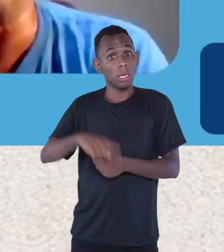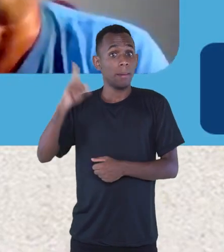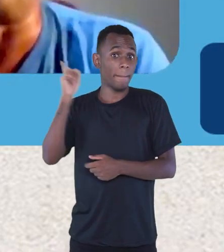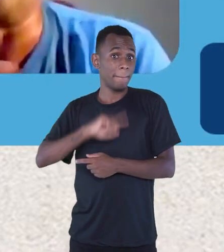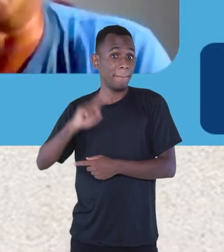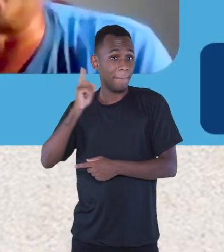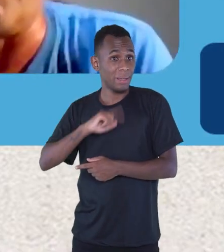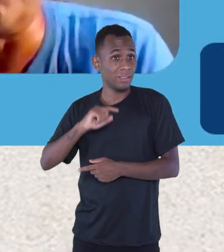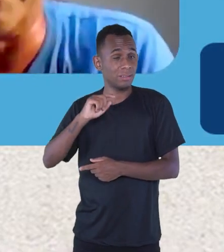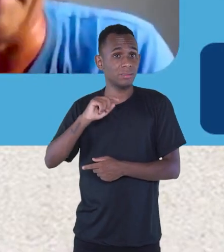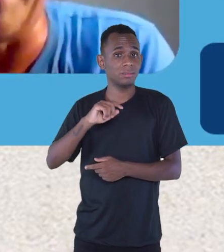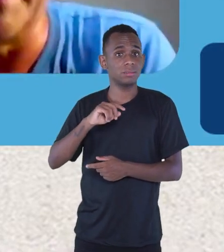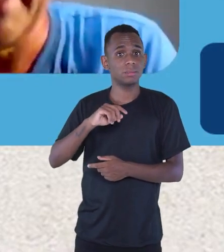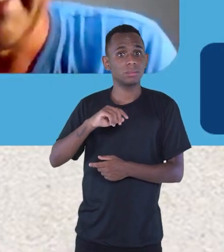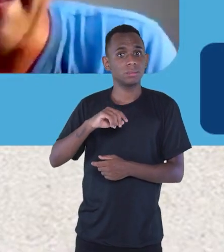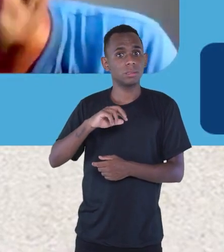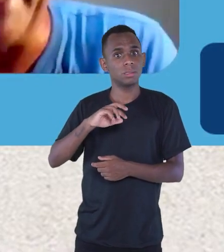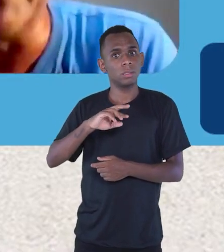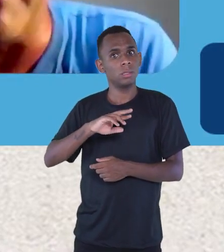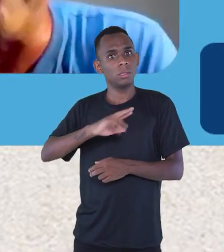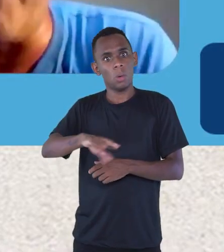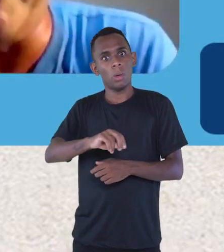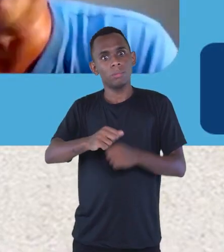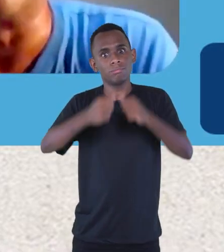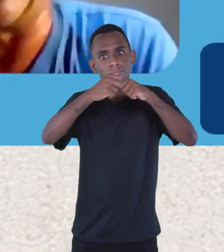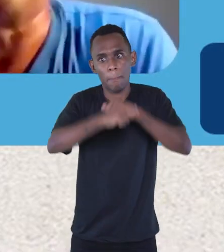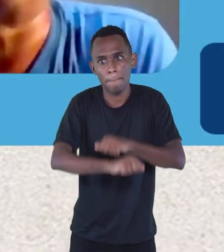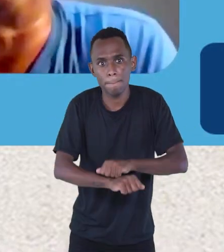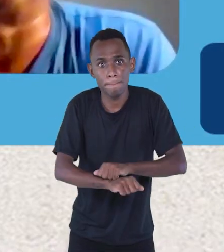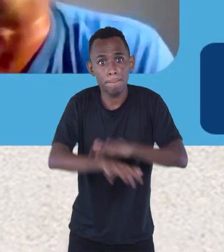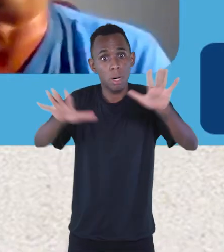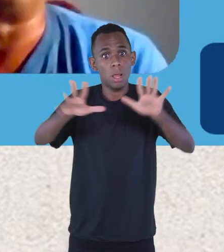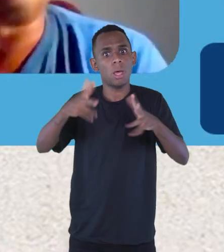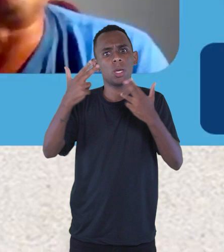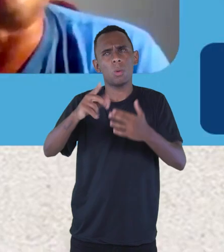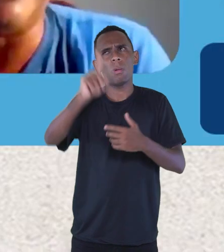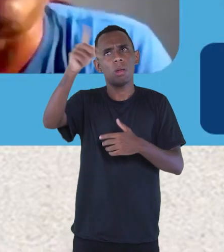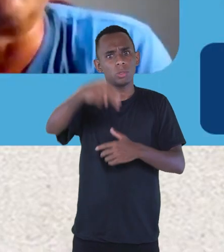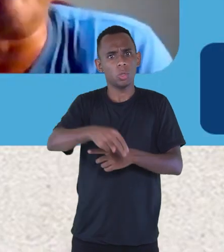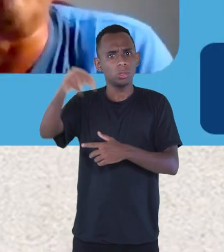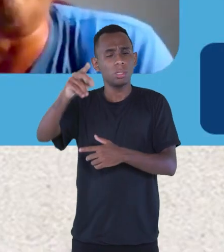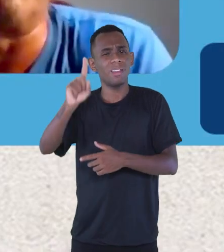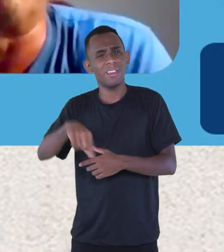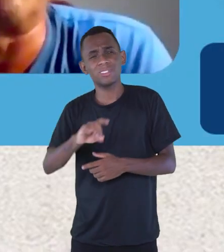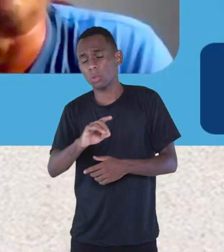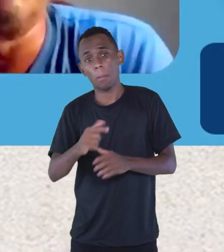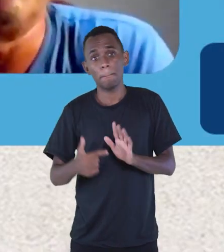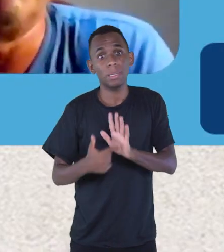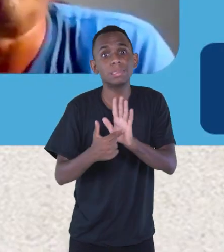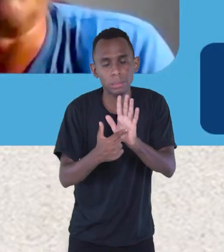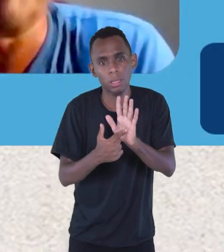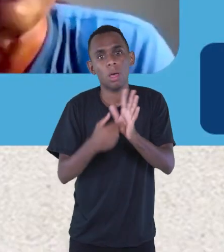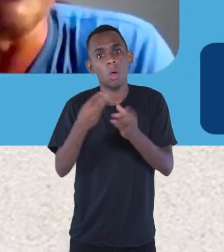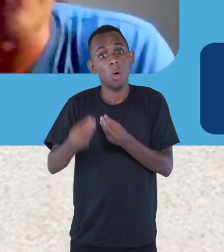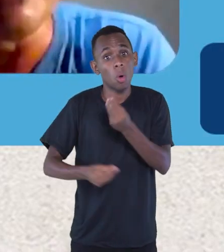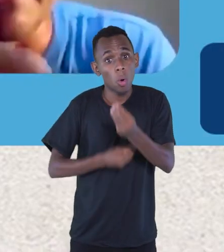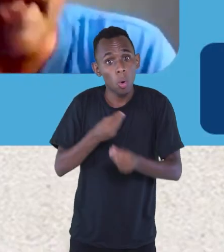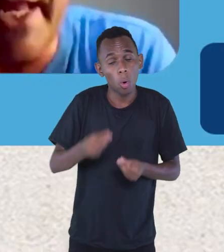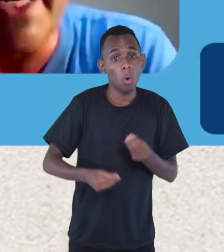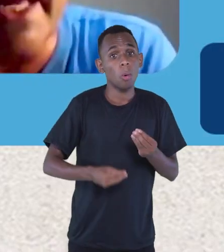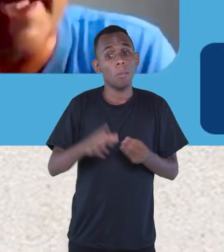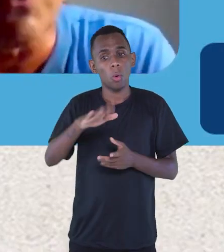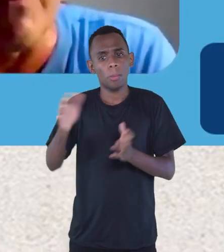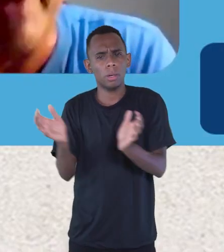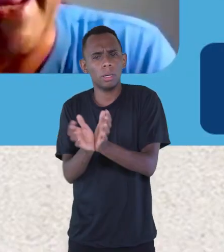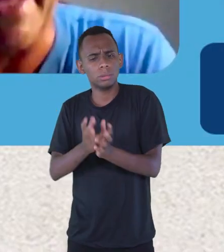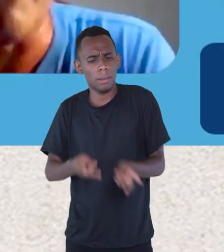cordel não é tão difundido como no Nordeste, é mais uma forma didática de apresentar isso para as crianças. Olha,